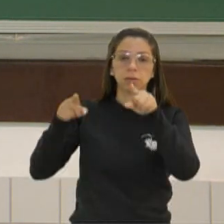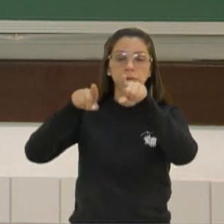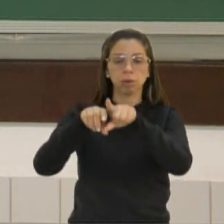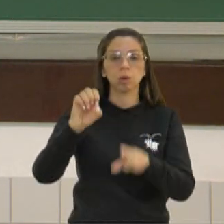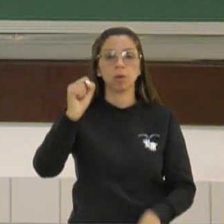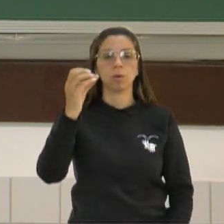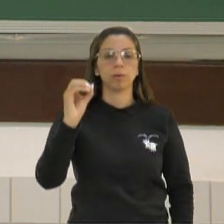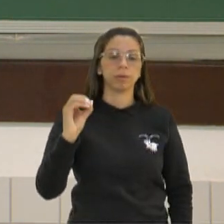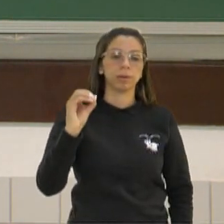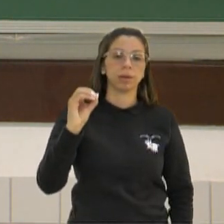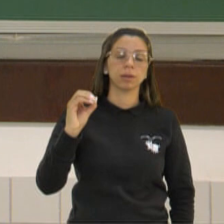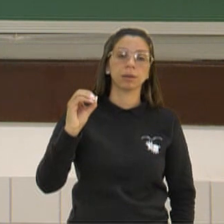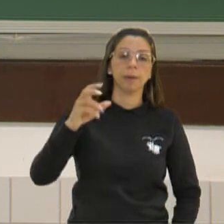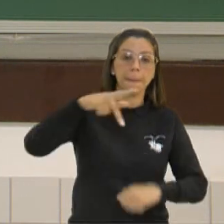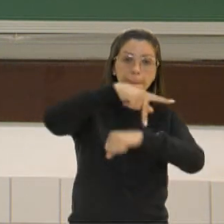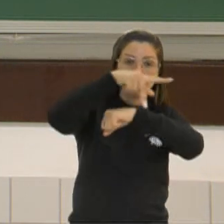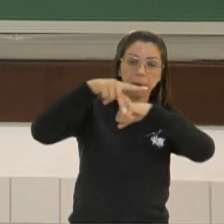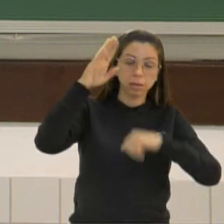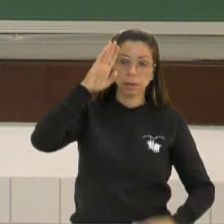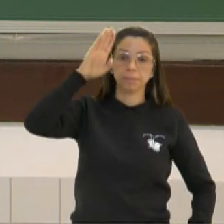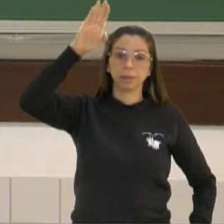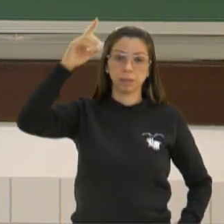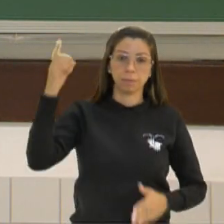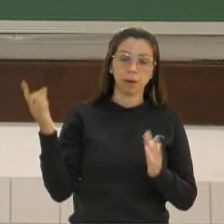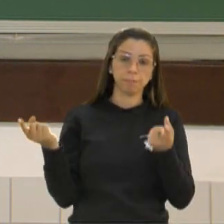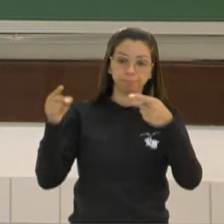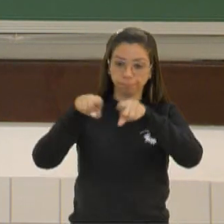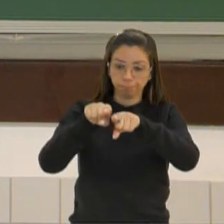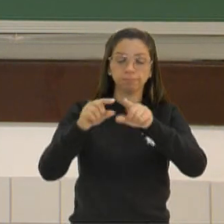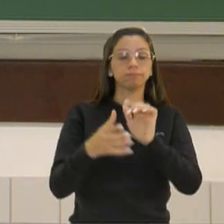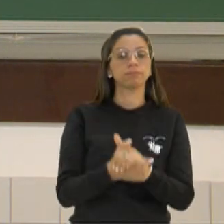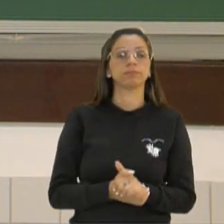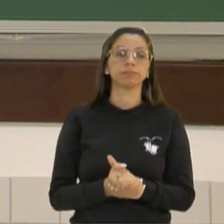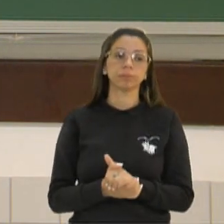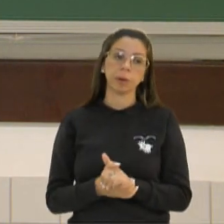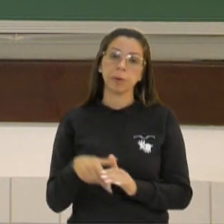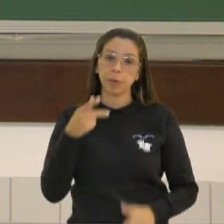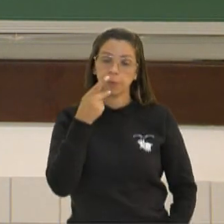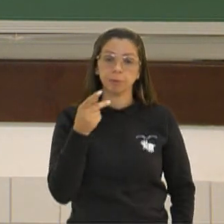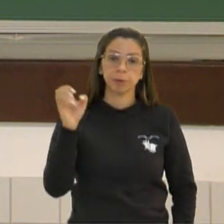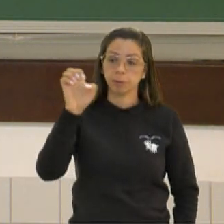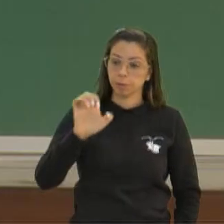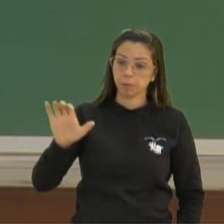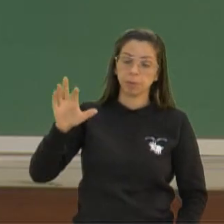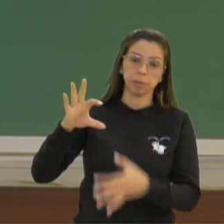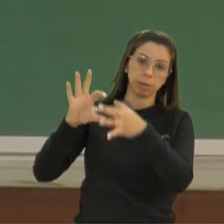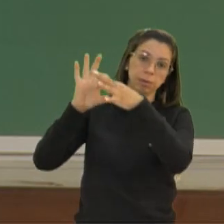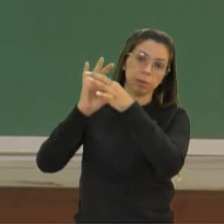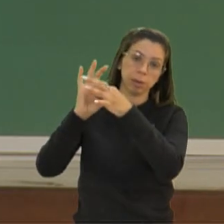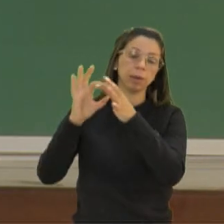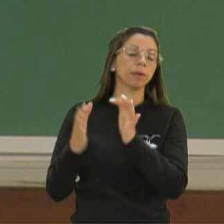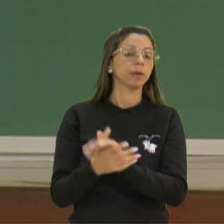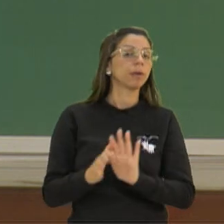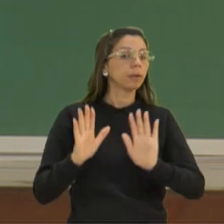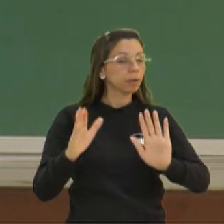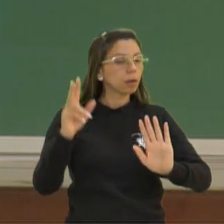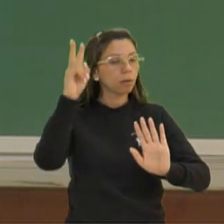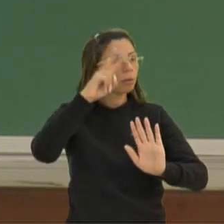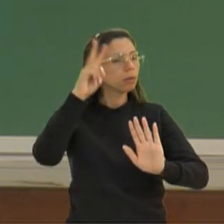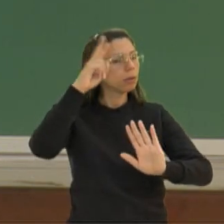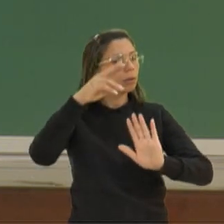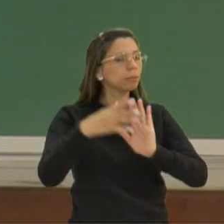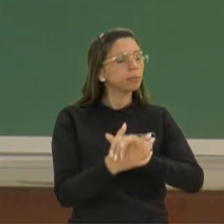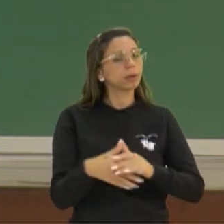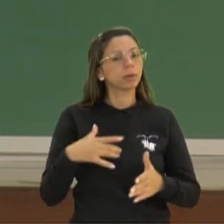80 países. A gente viu em slides anteriores que estamos falando da União Europeia. Lembrando que, mesmo com essa nova